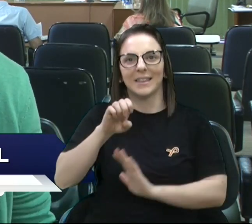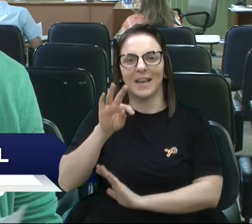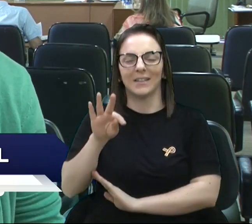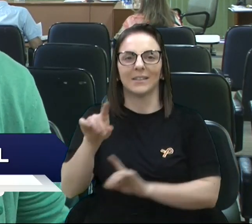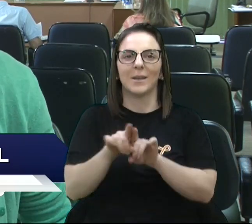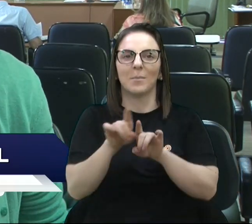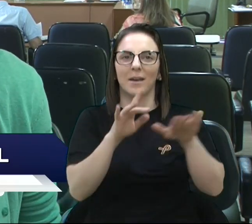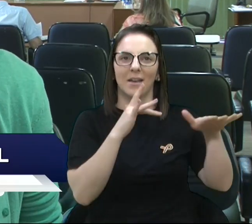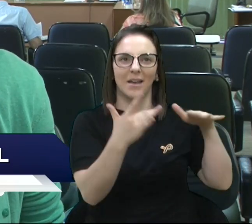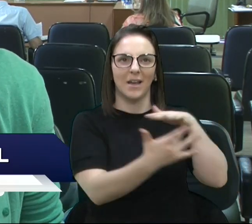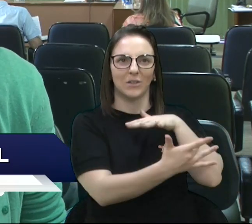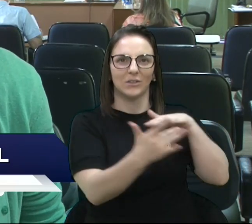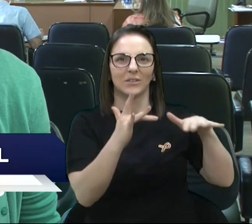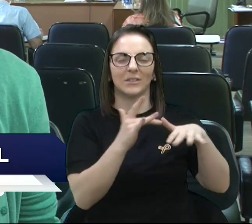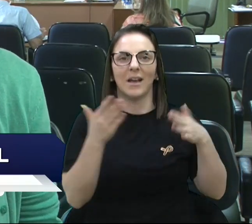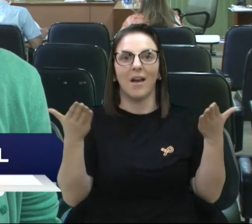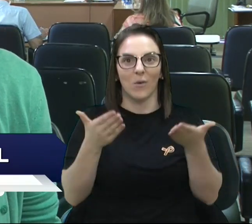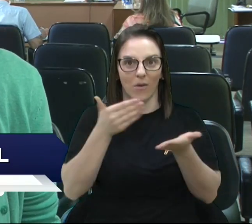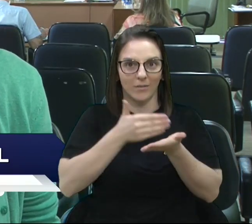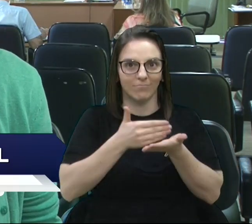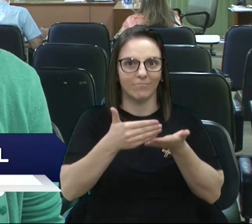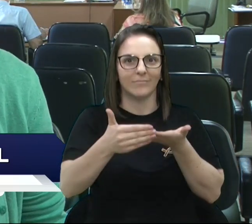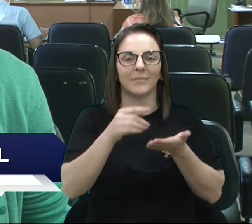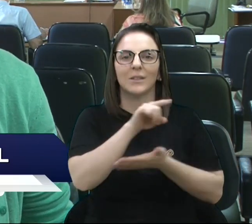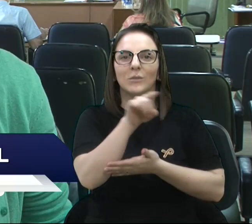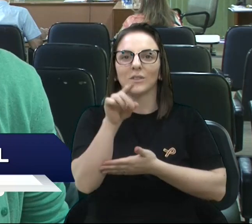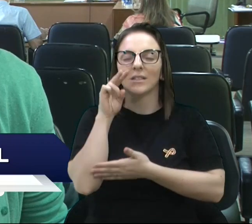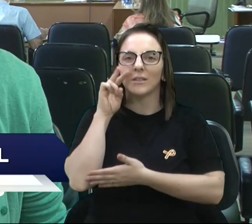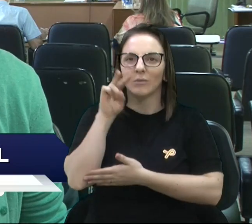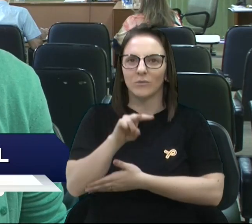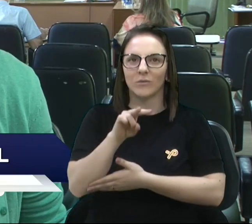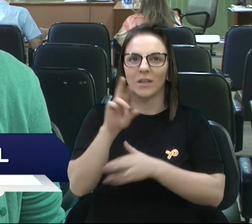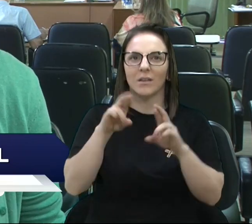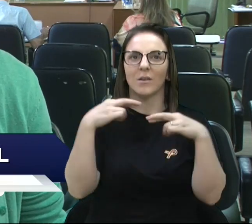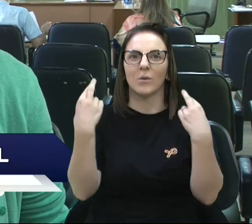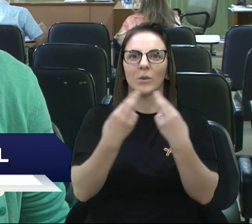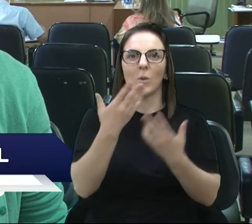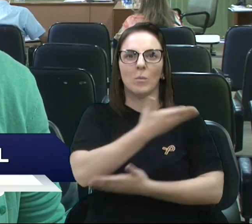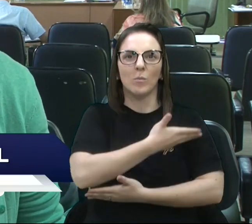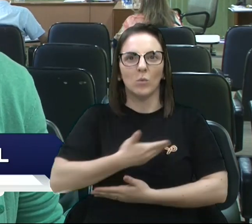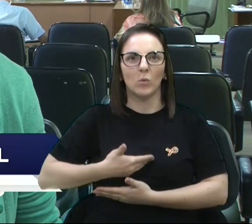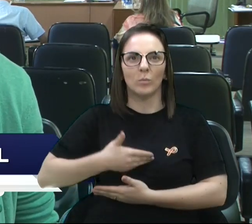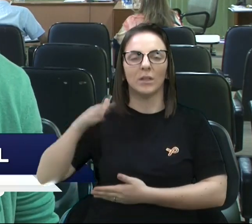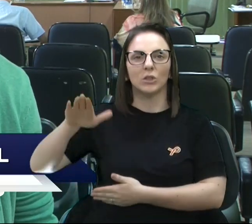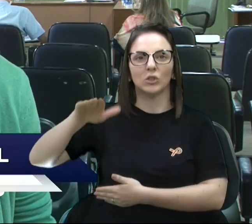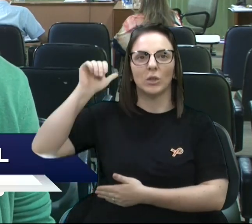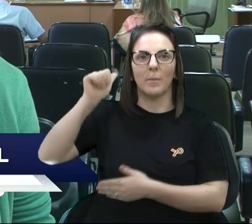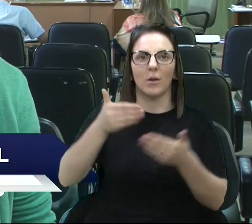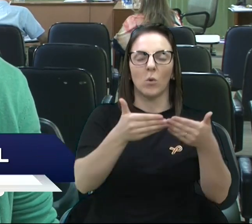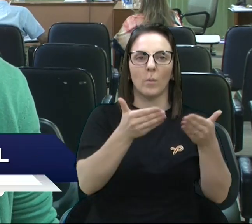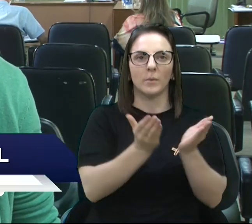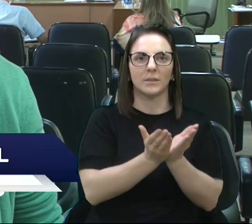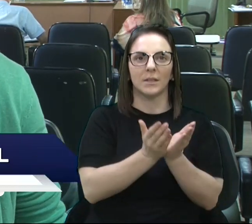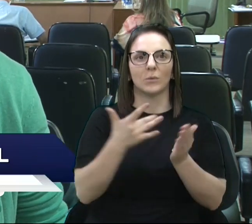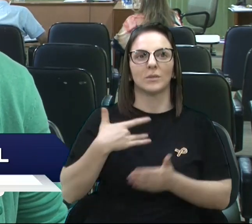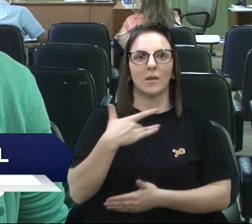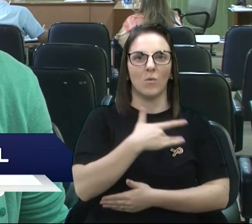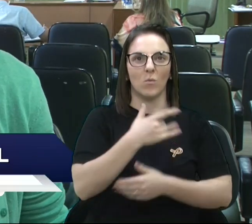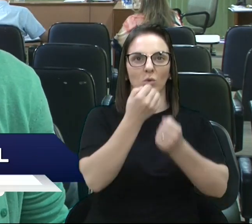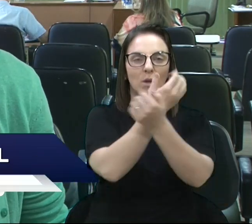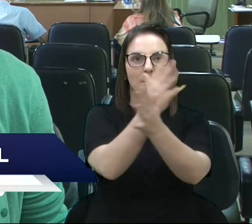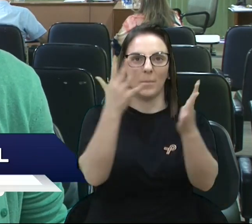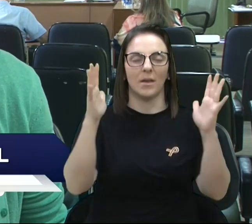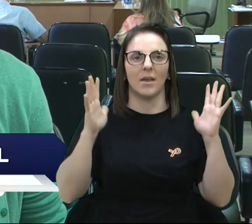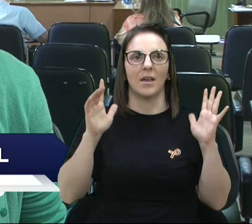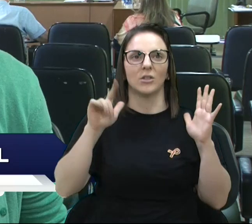A partir de agora, você assiste a audiência pública convocada pela Comissão de Saúde e Meio Ambiente, que é